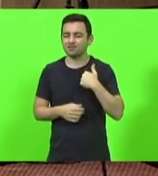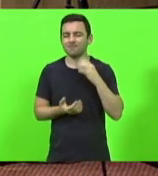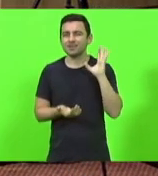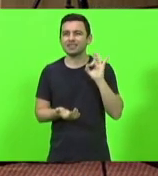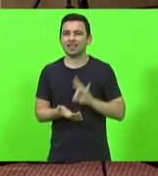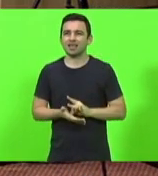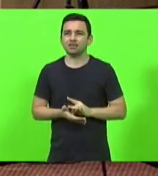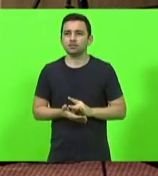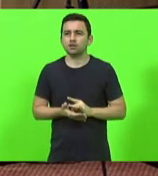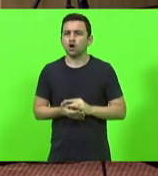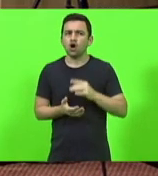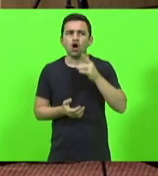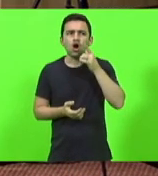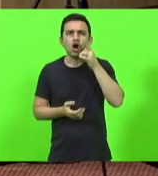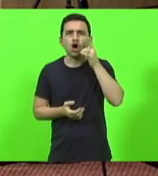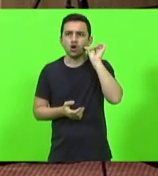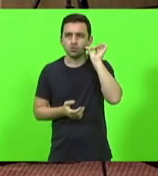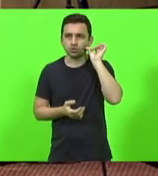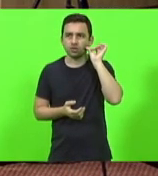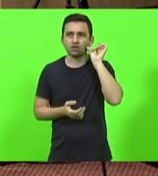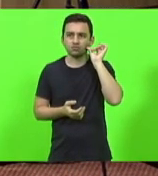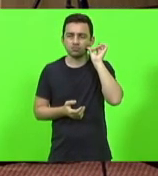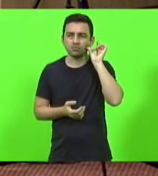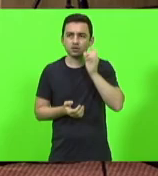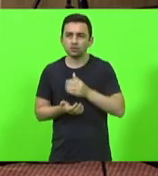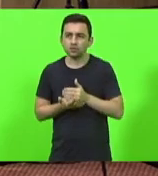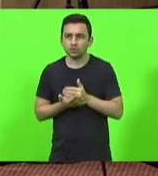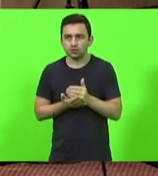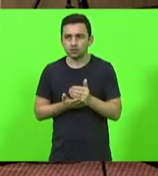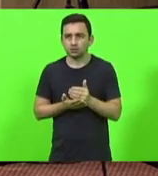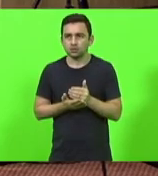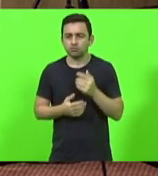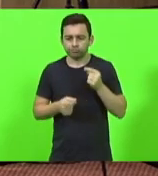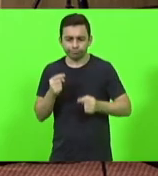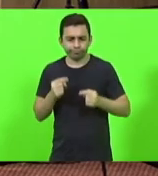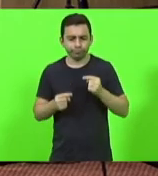ontem eu não queria entrar nesse debate.